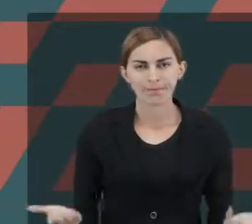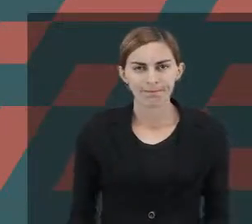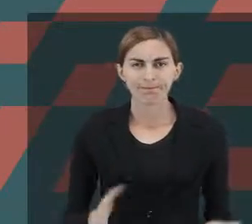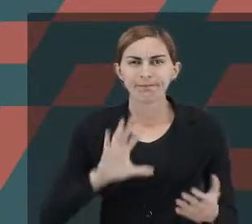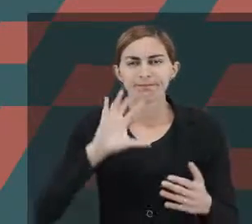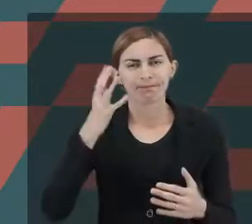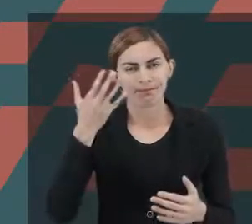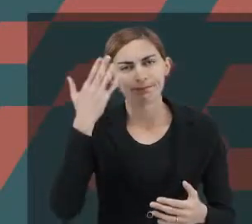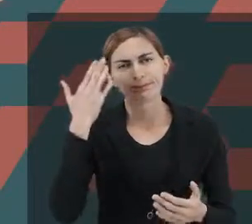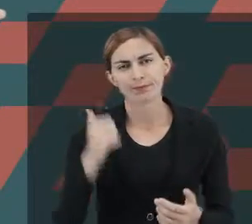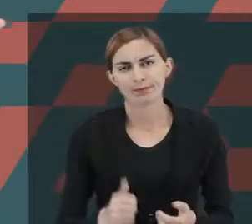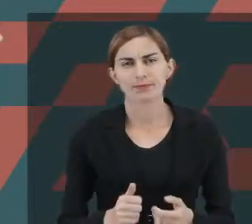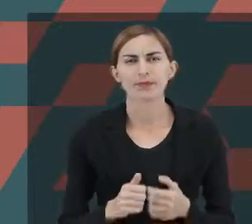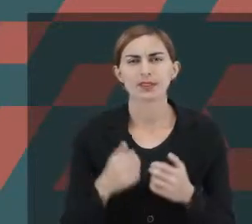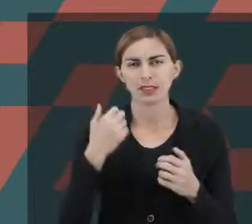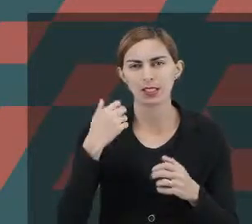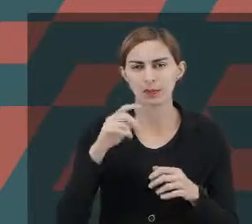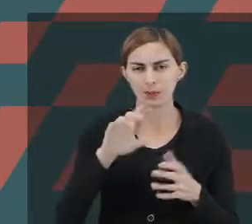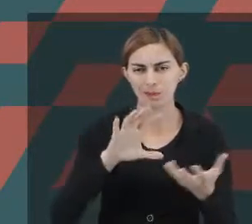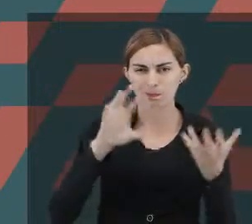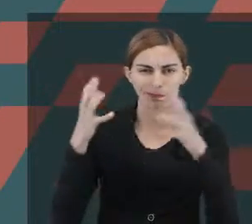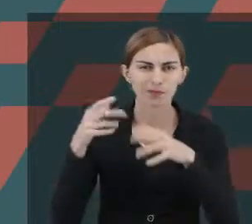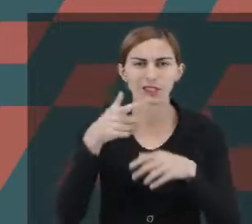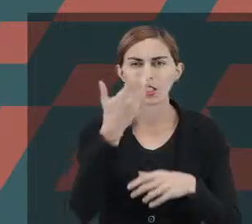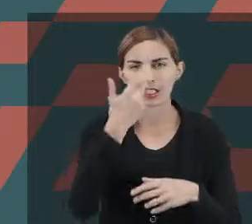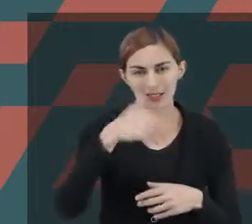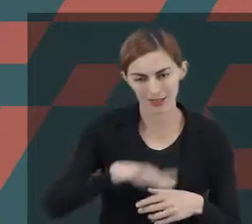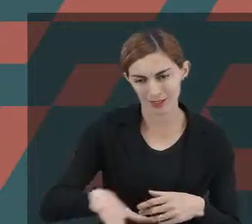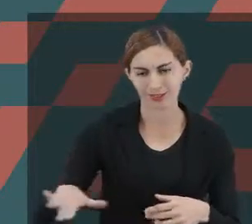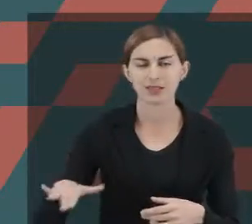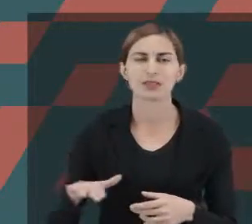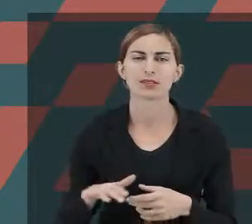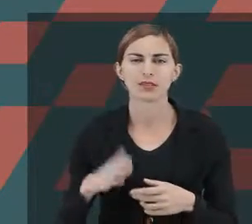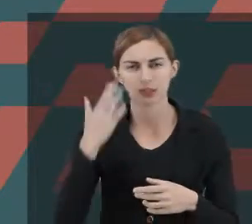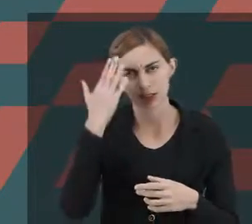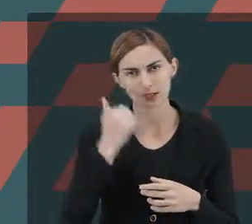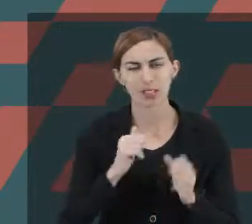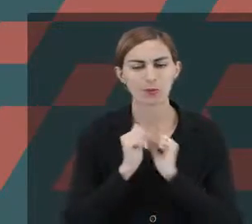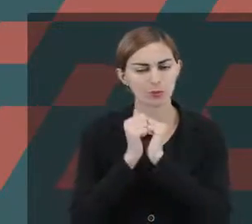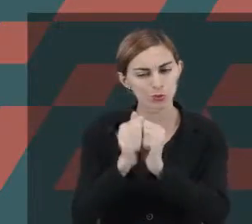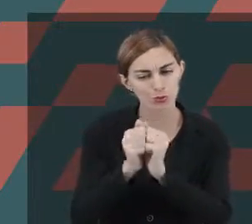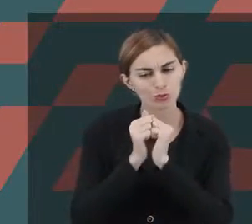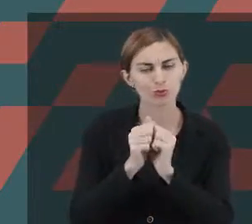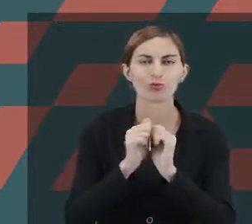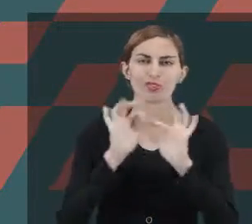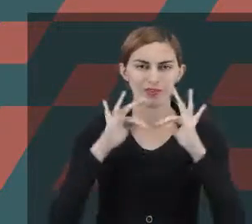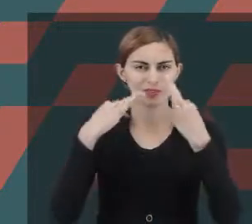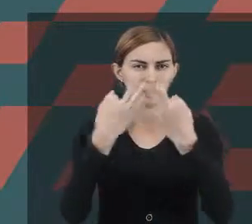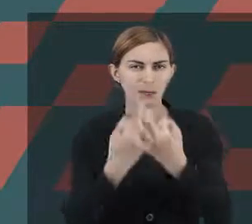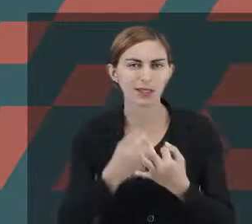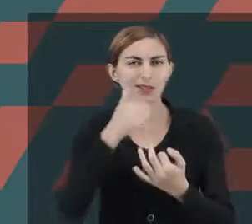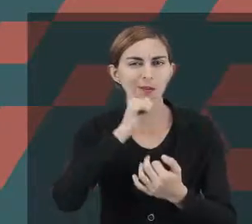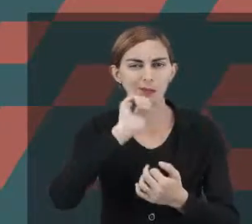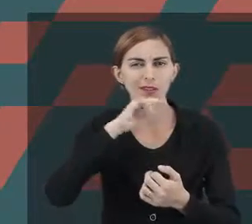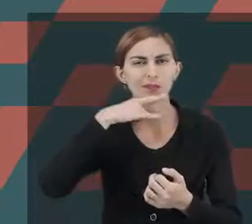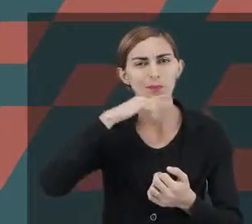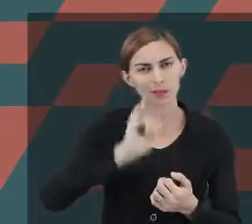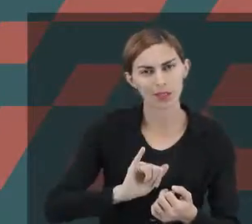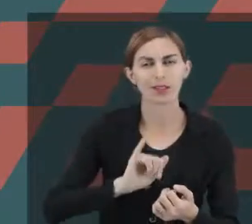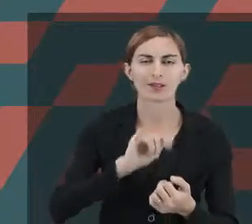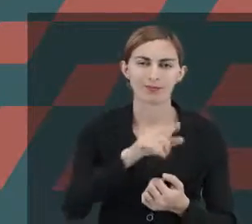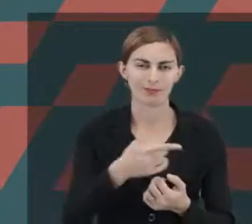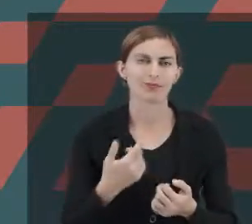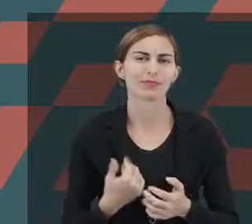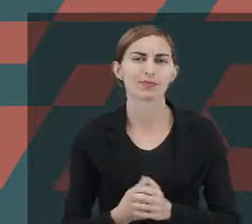natureza em relação ao comprometimento das nossas crianças. Então precisamos estar junto desses pais também. Dessas